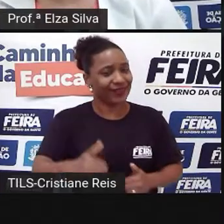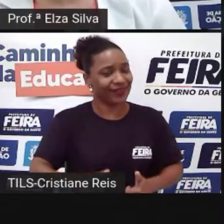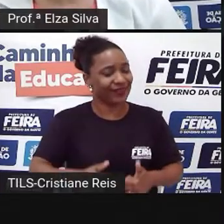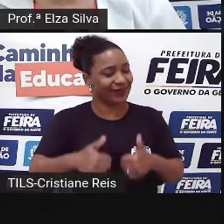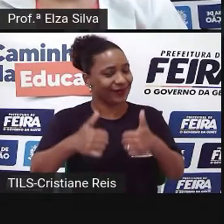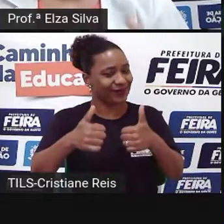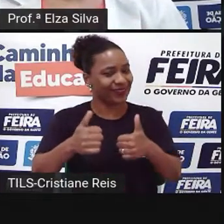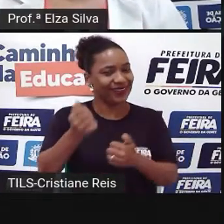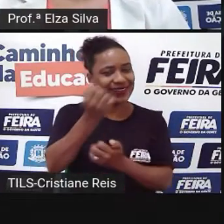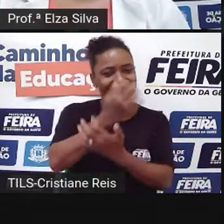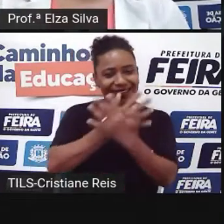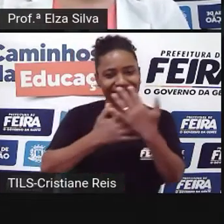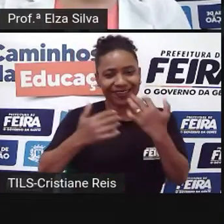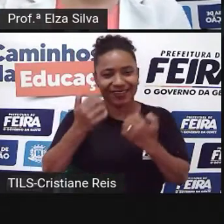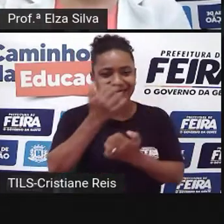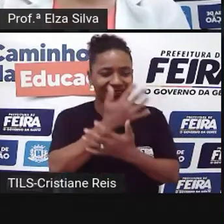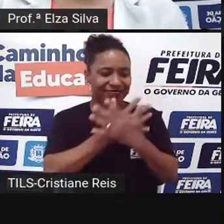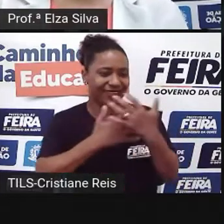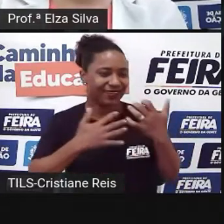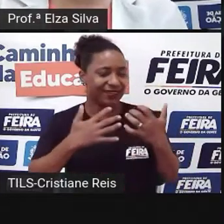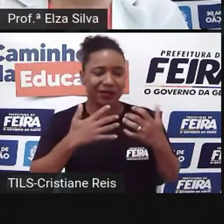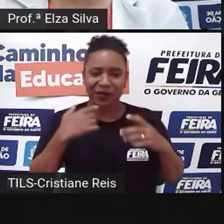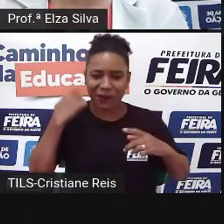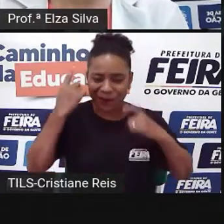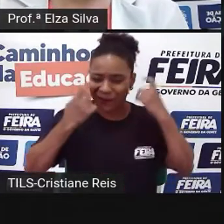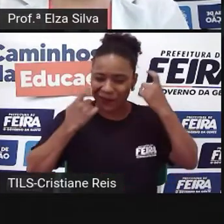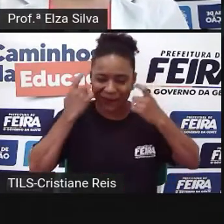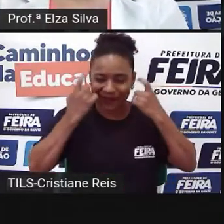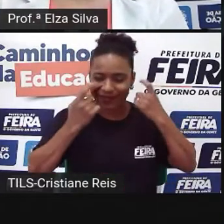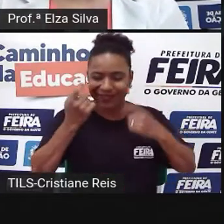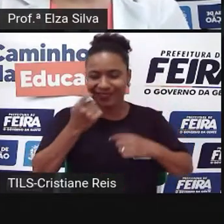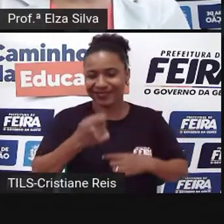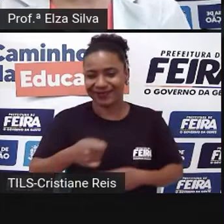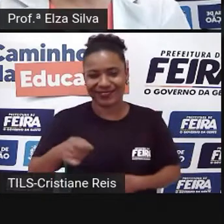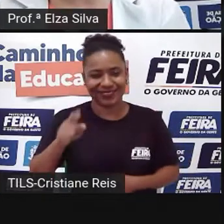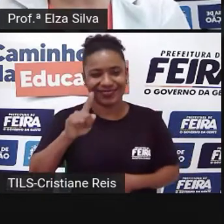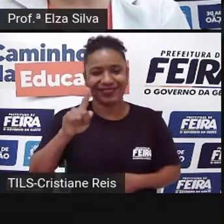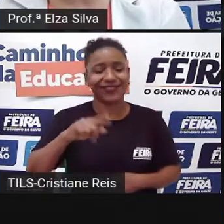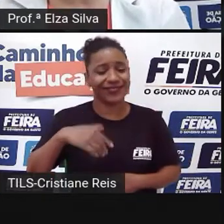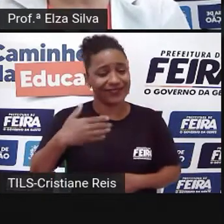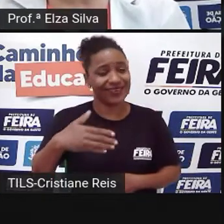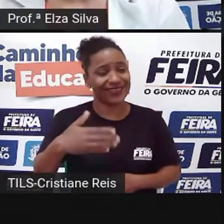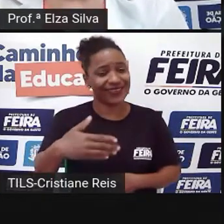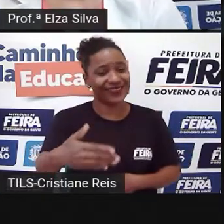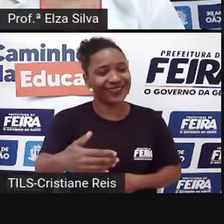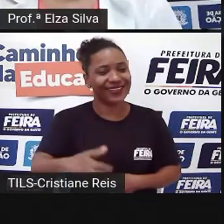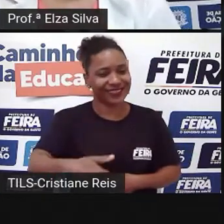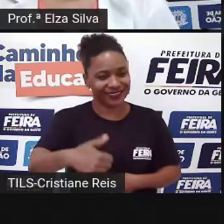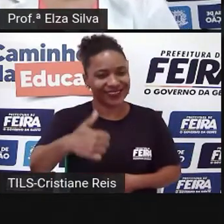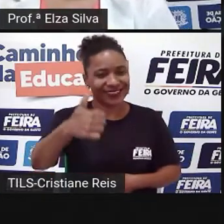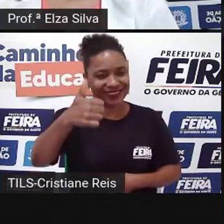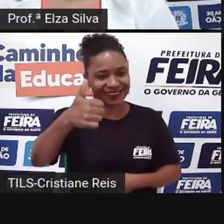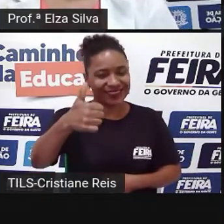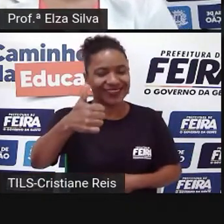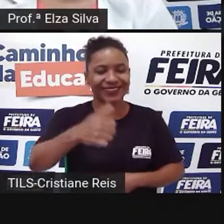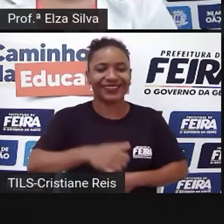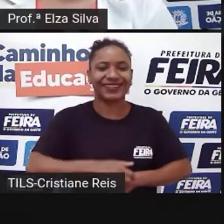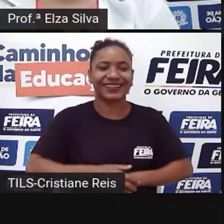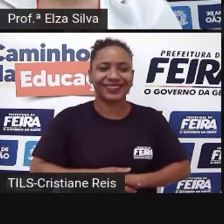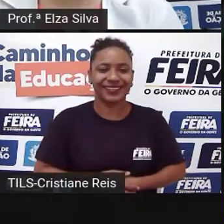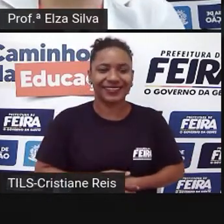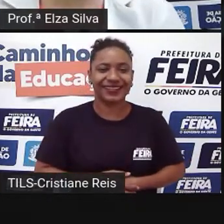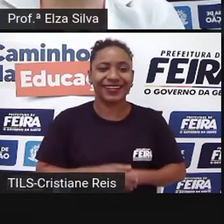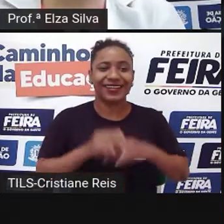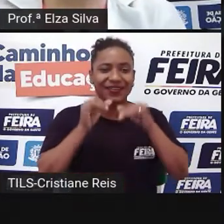Cantando Não se preocupe com nada Porque tudo vai ficar bem E é isso, gente É essa